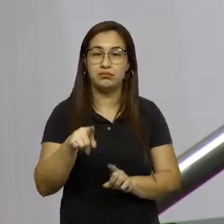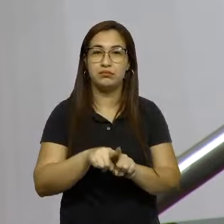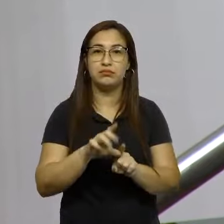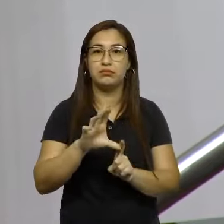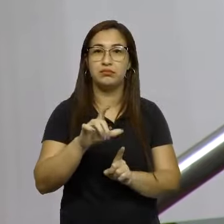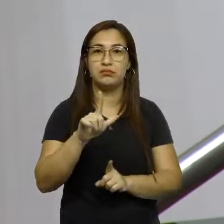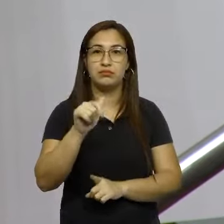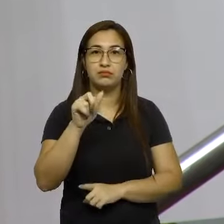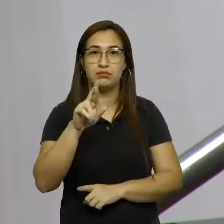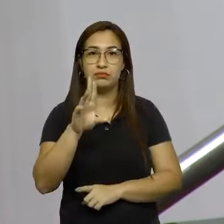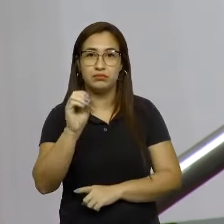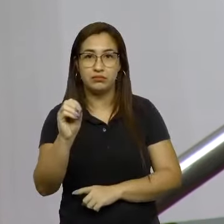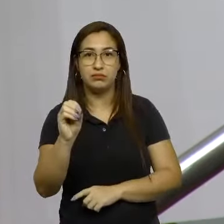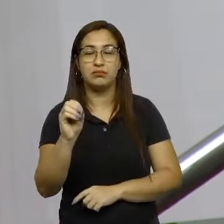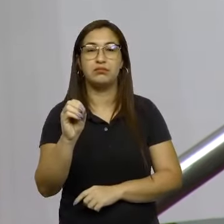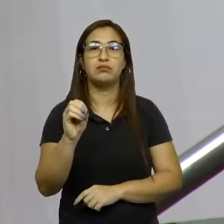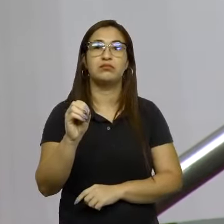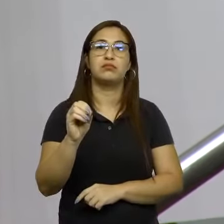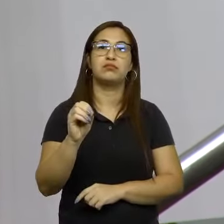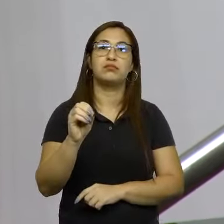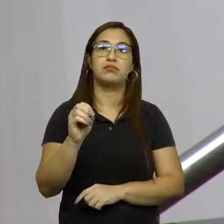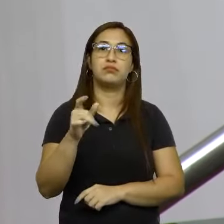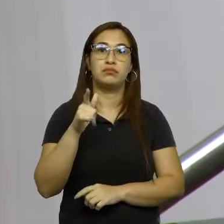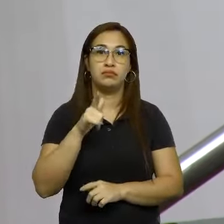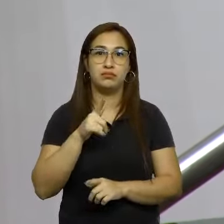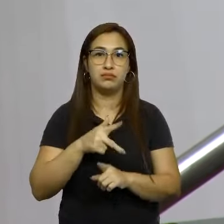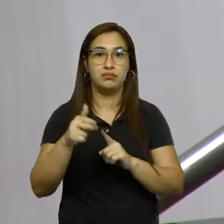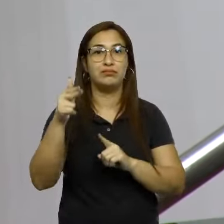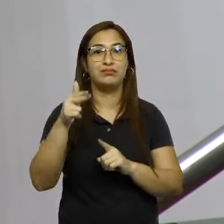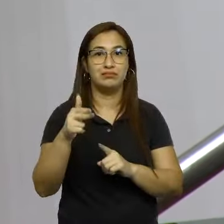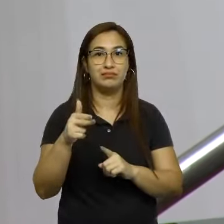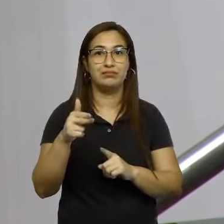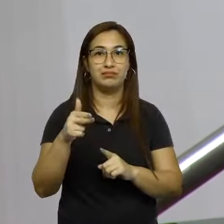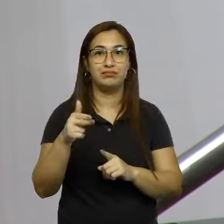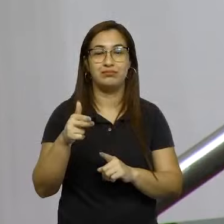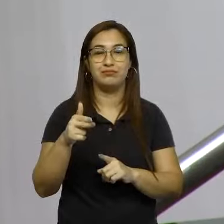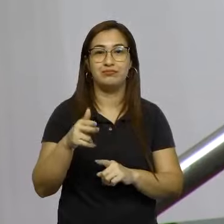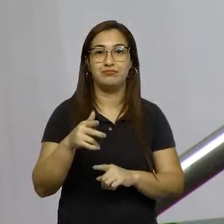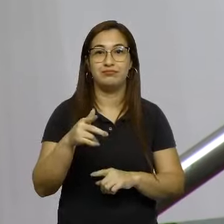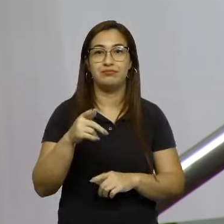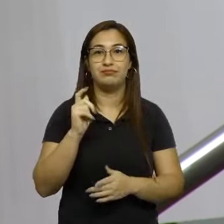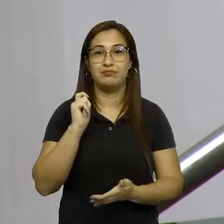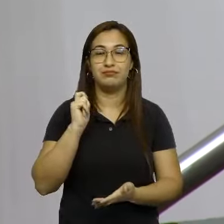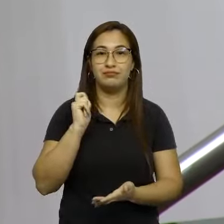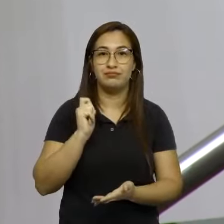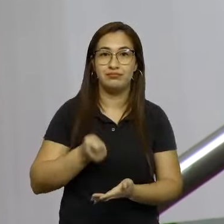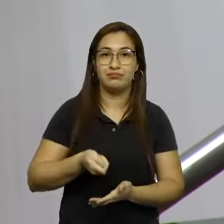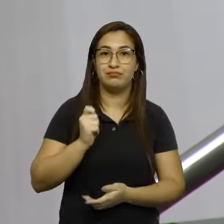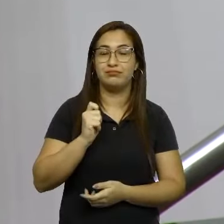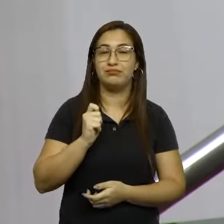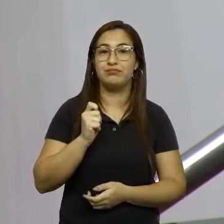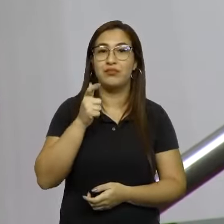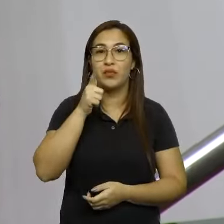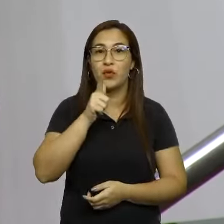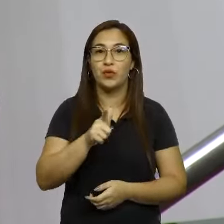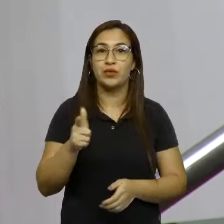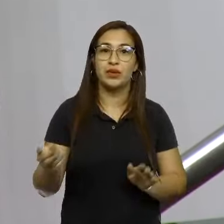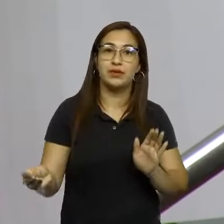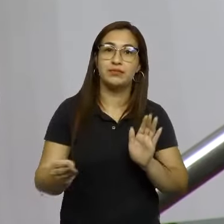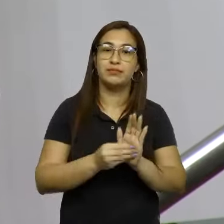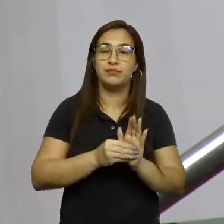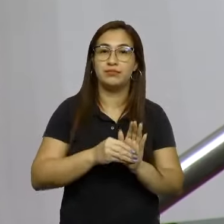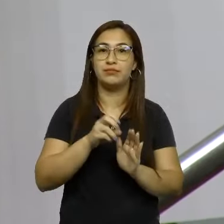que foram as teles que venceram o leilão e obtiveram a concessão para a implantação do